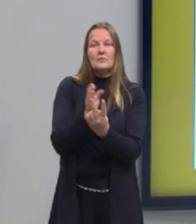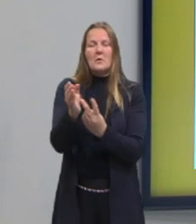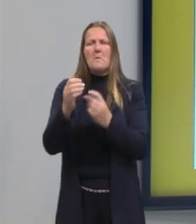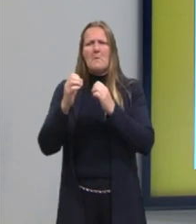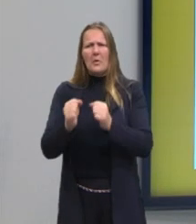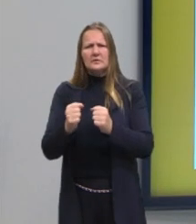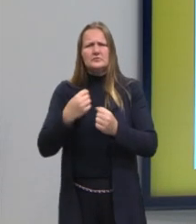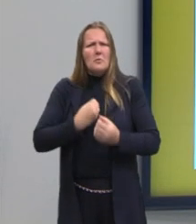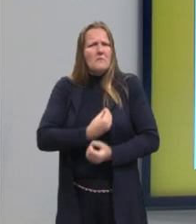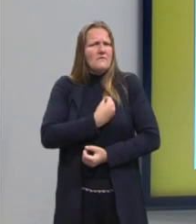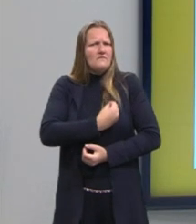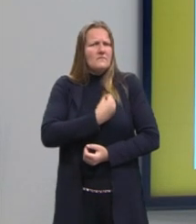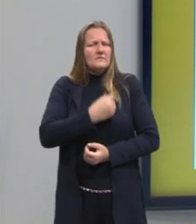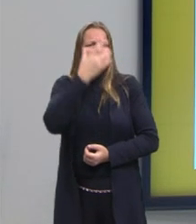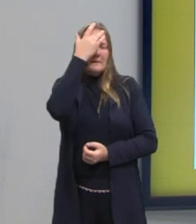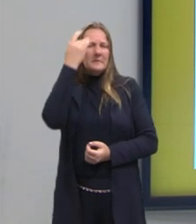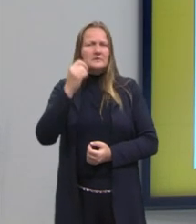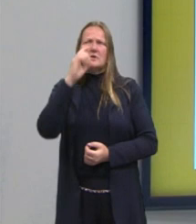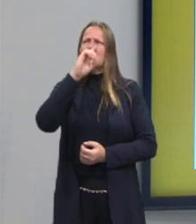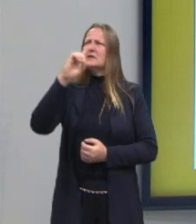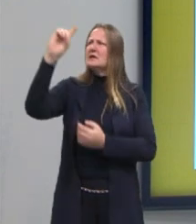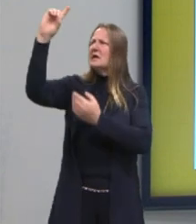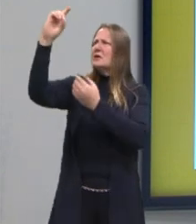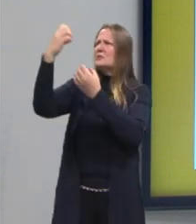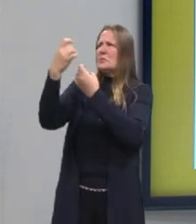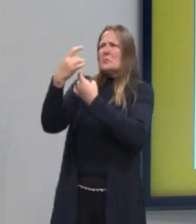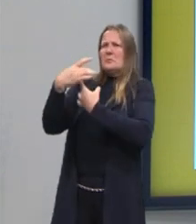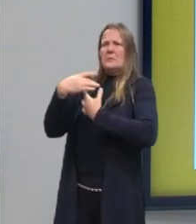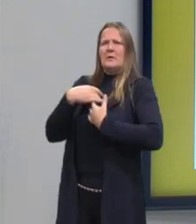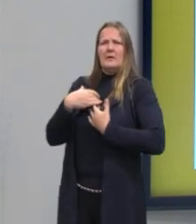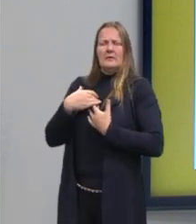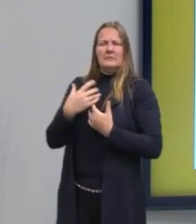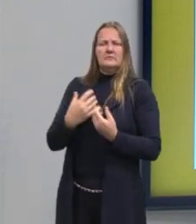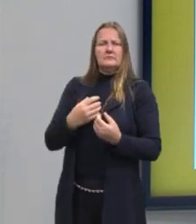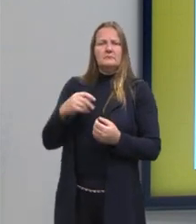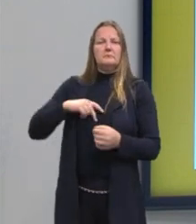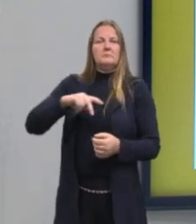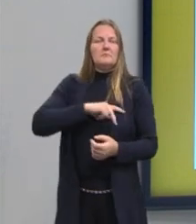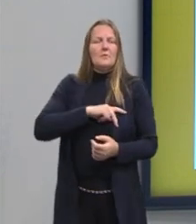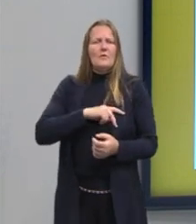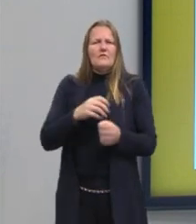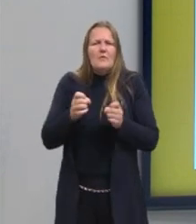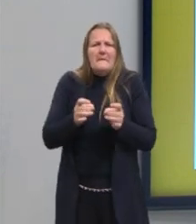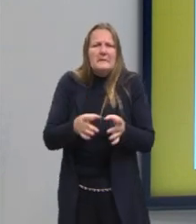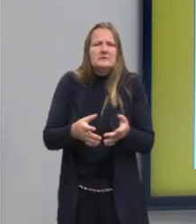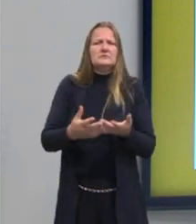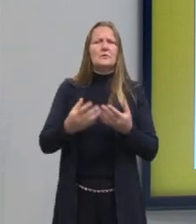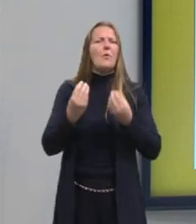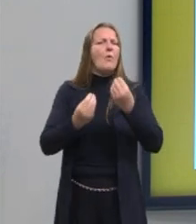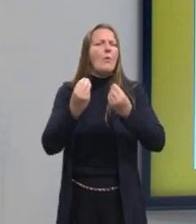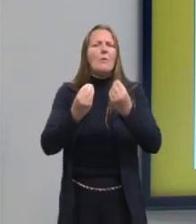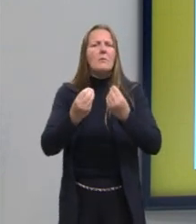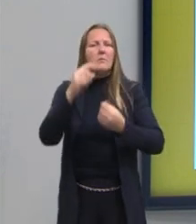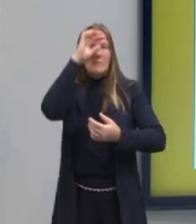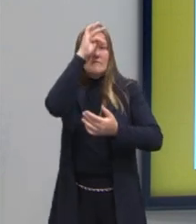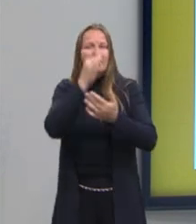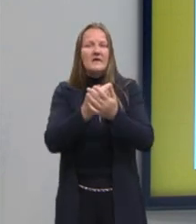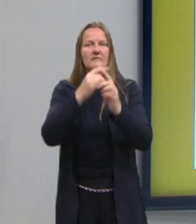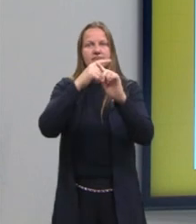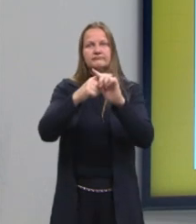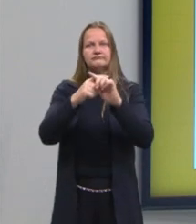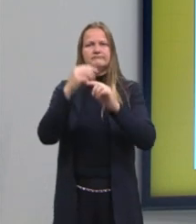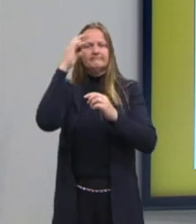pode um Deus deixar um povo passar por isso? Então, assim, começa a ter essa questão de fé versus